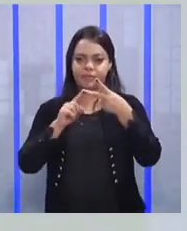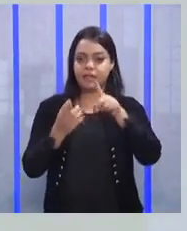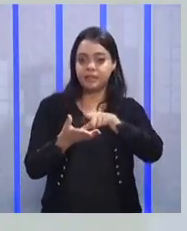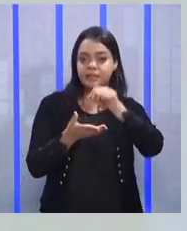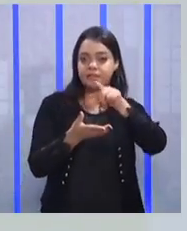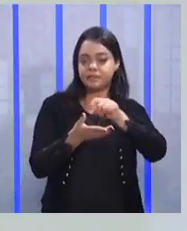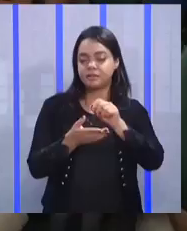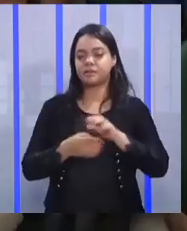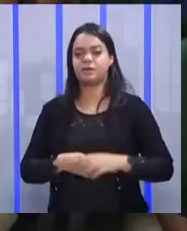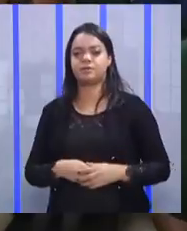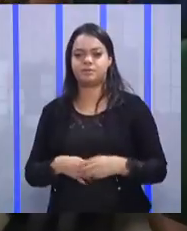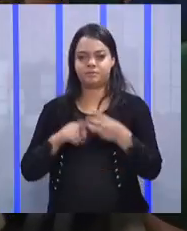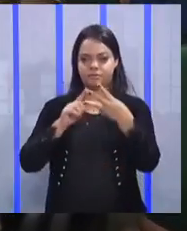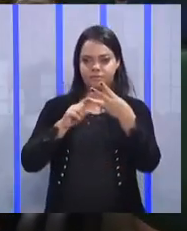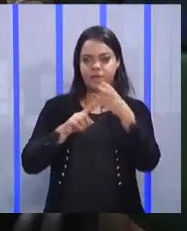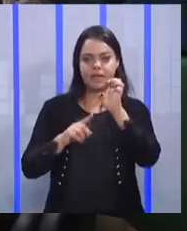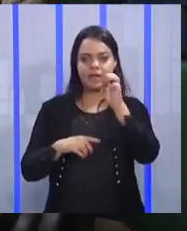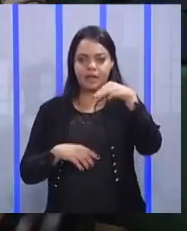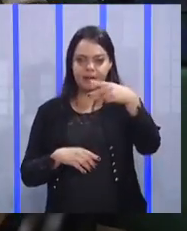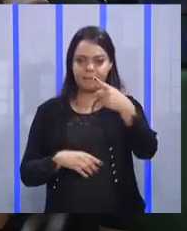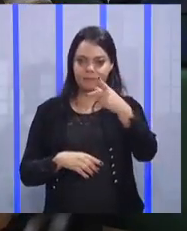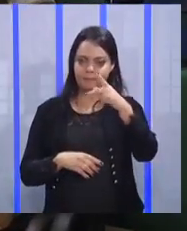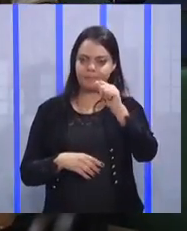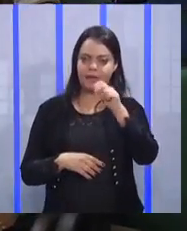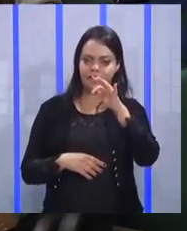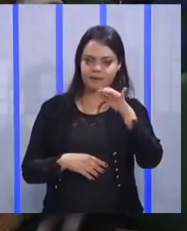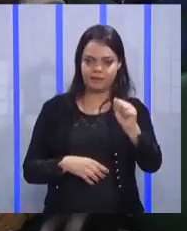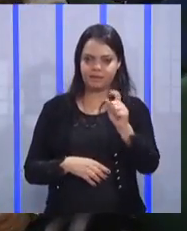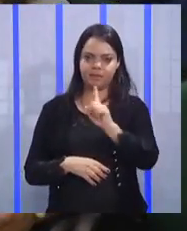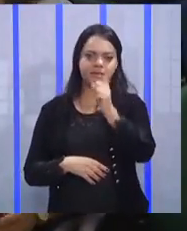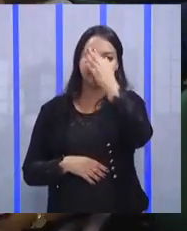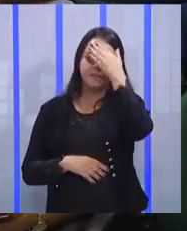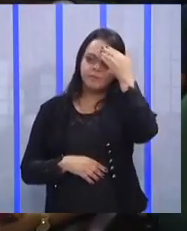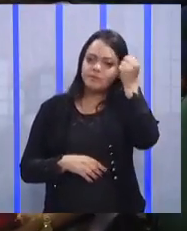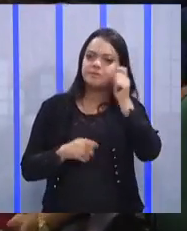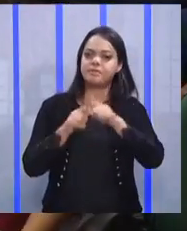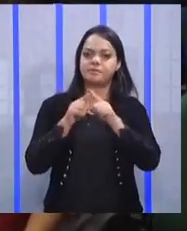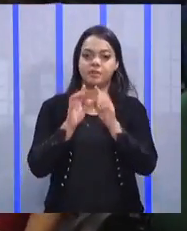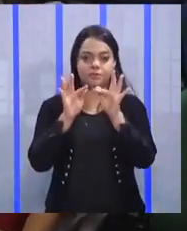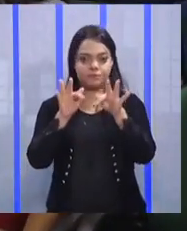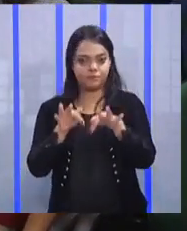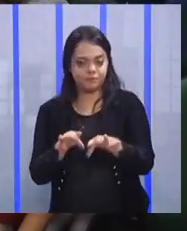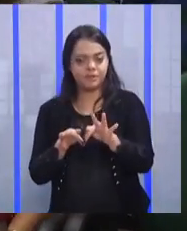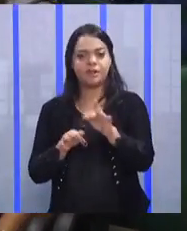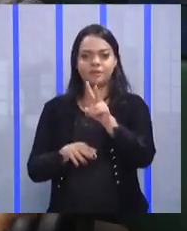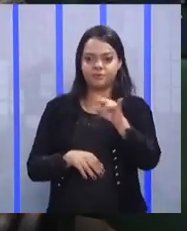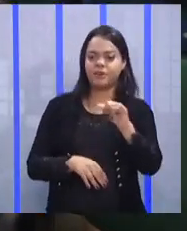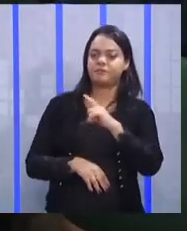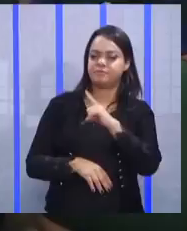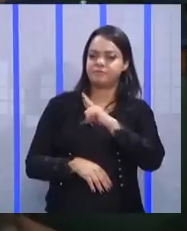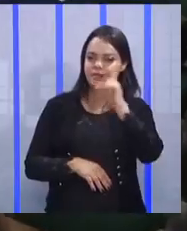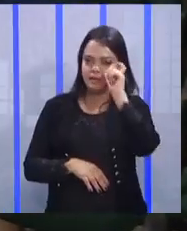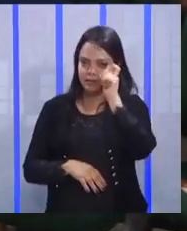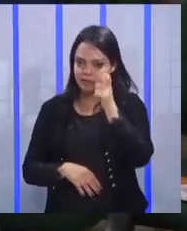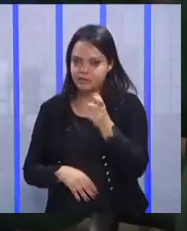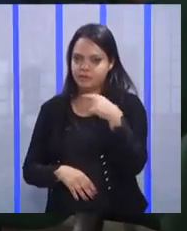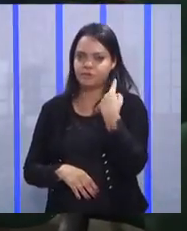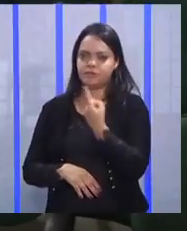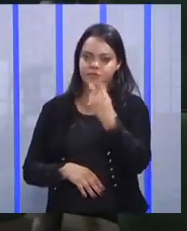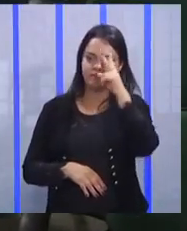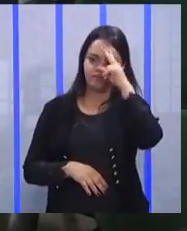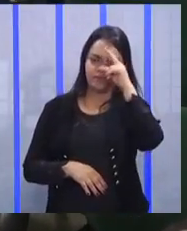decisão, empatia. Não esquece disso não, claro, finalzinho, daqui a pouco vai ser interessante a gente lembrar disso.